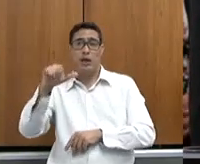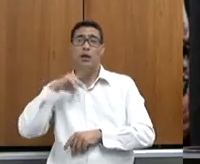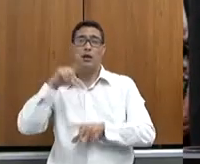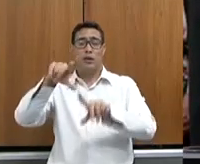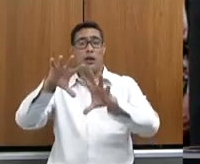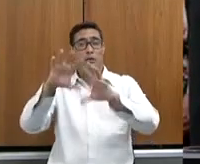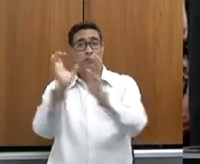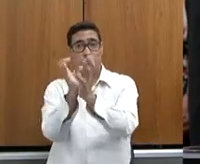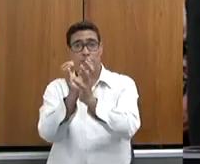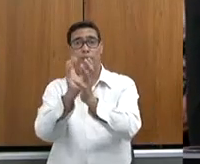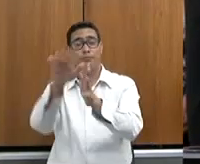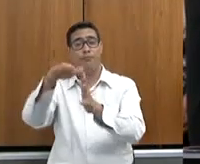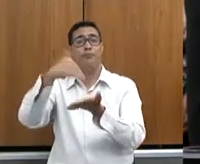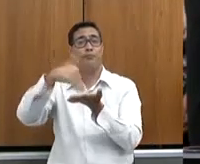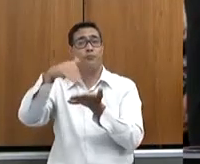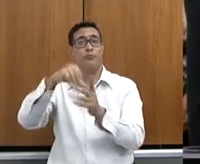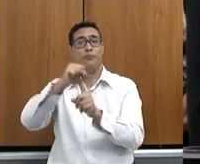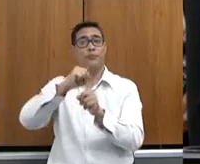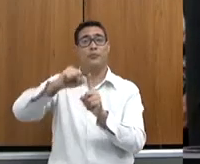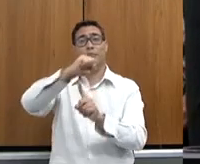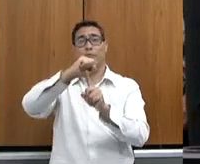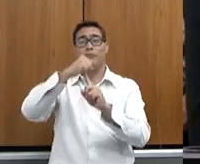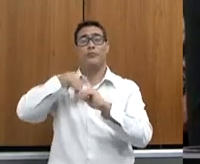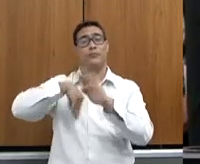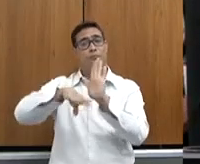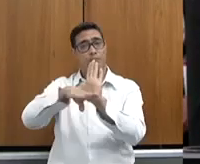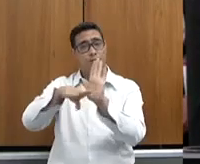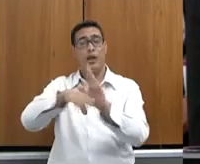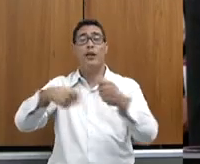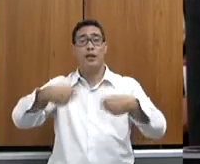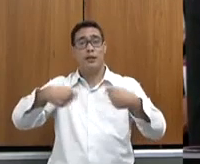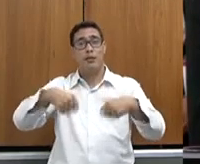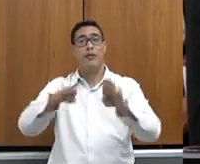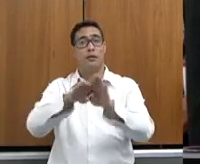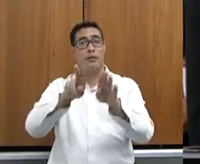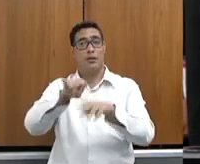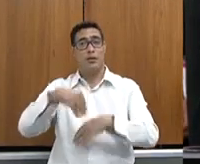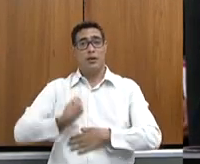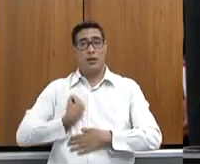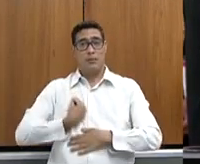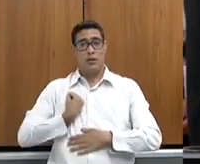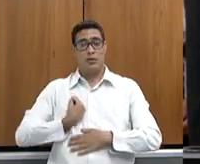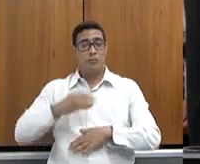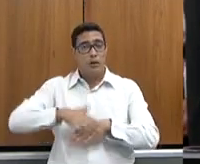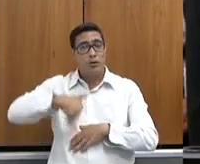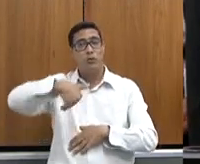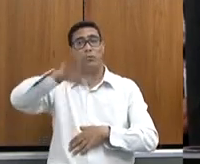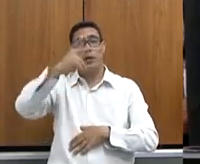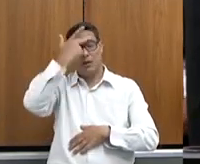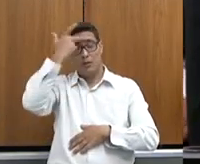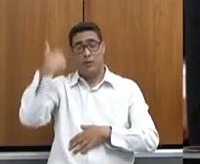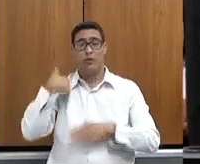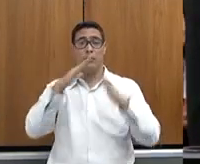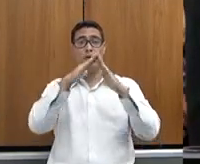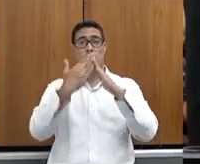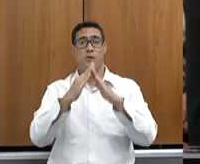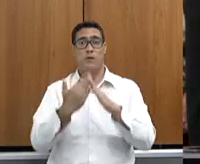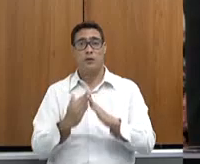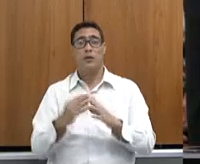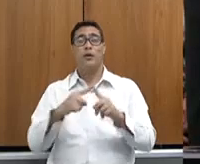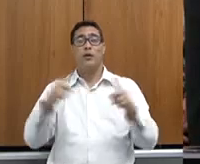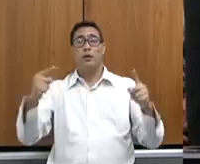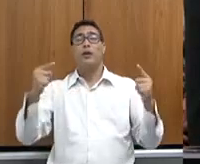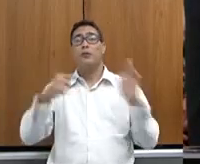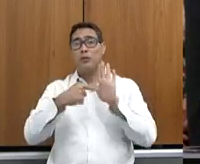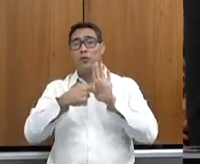entidades socioassistenciais que precisam, e nós estamos participando daquela questão dos mais vulneráveis e mostrando que a